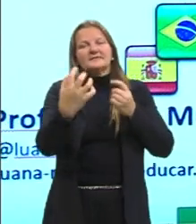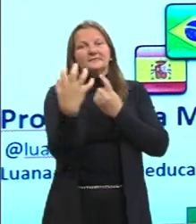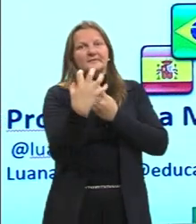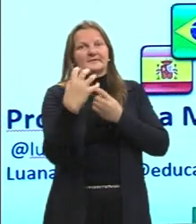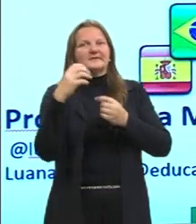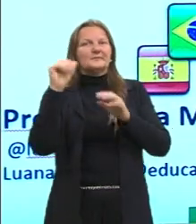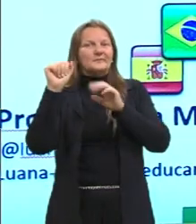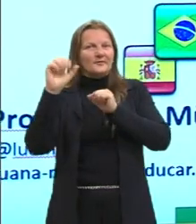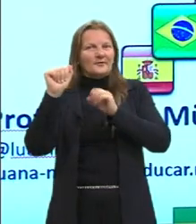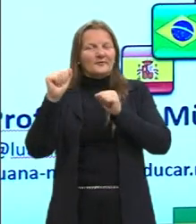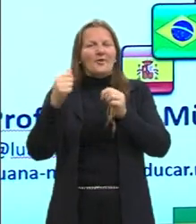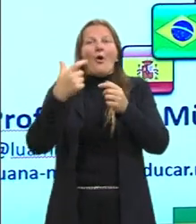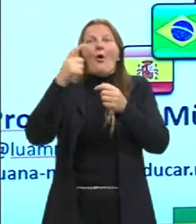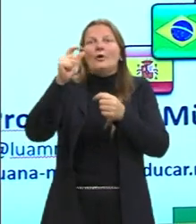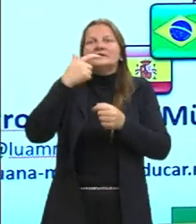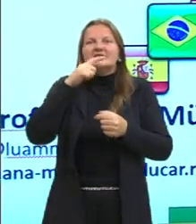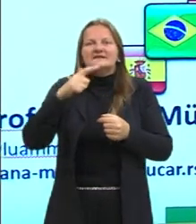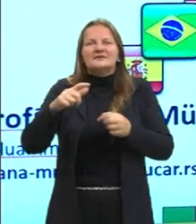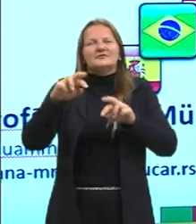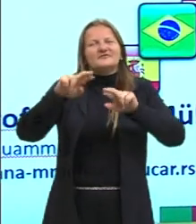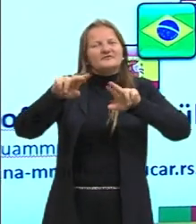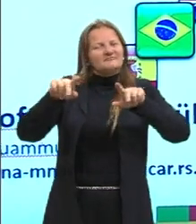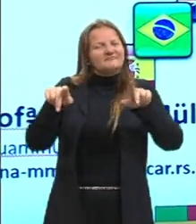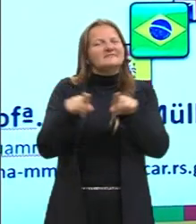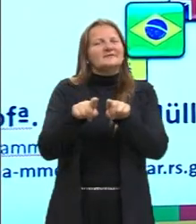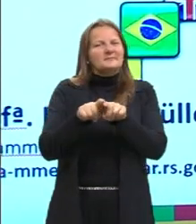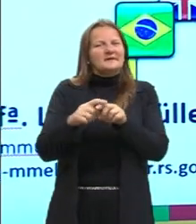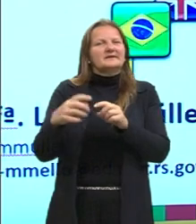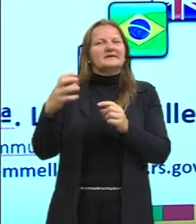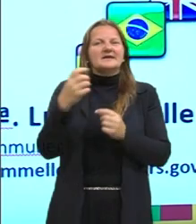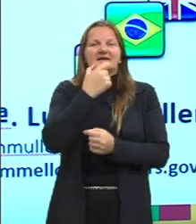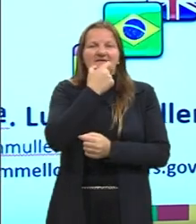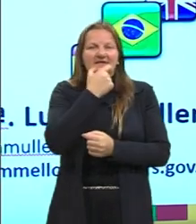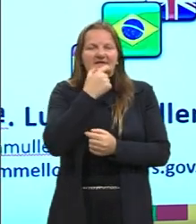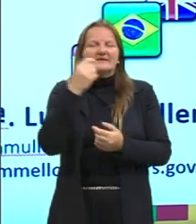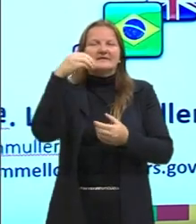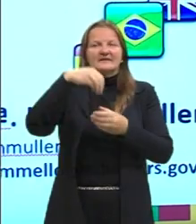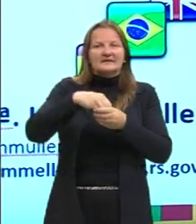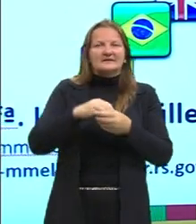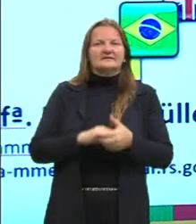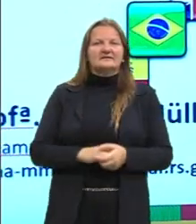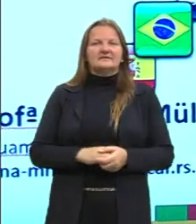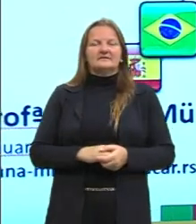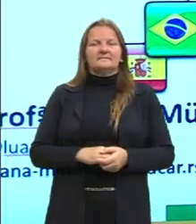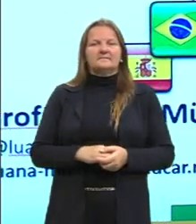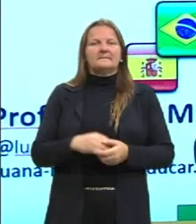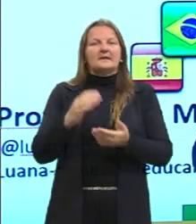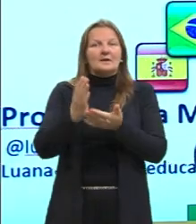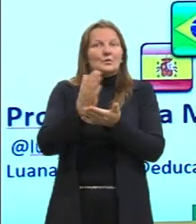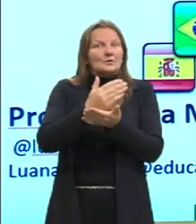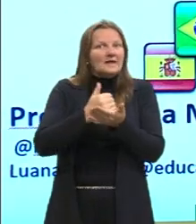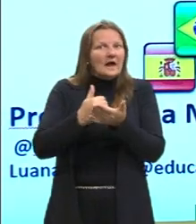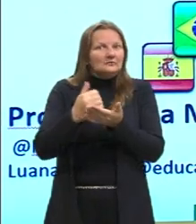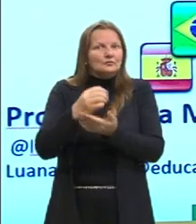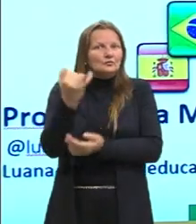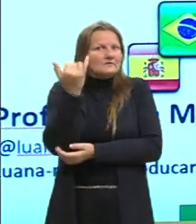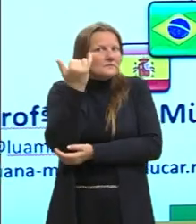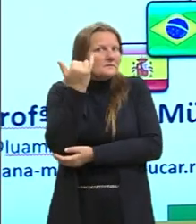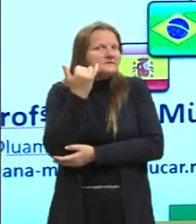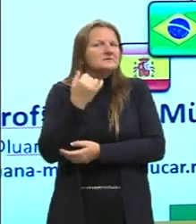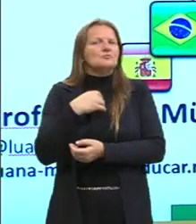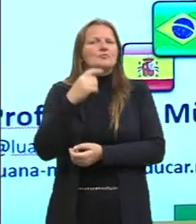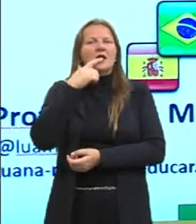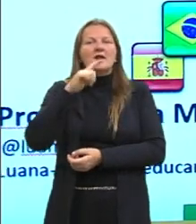influência de outras línguas também na língua inglesa. Um dado que chamou muito a atenção é que a língua